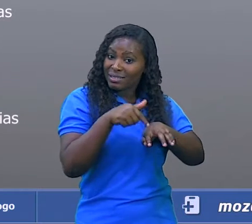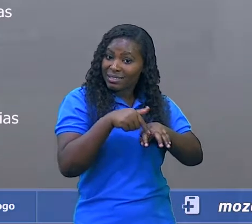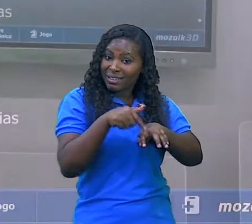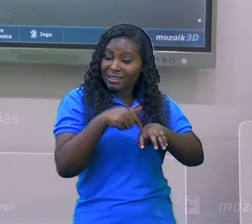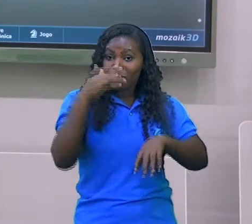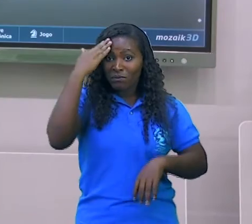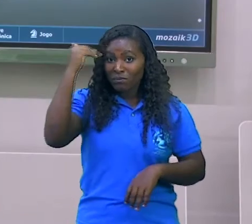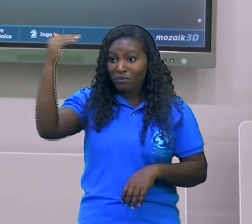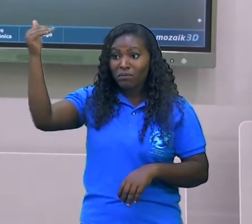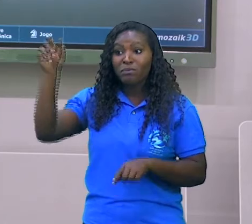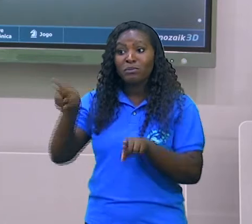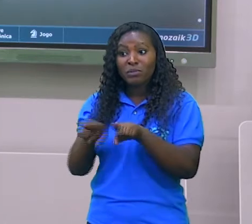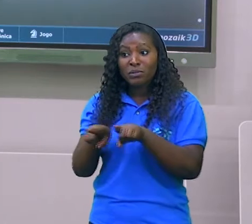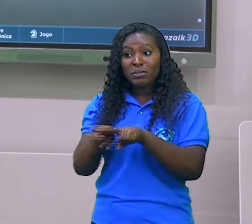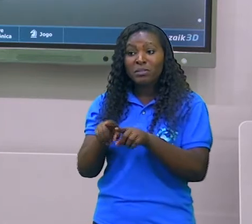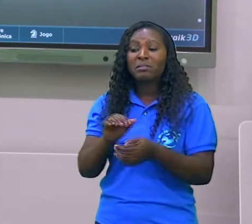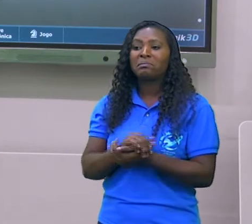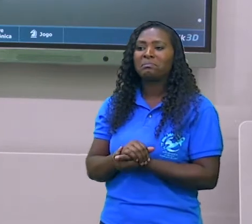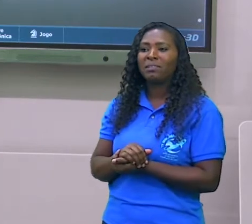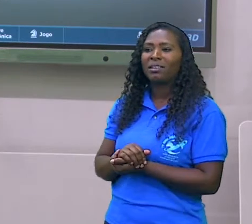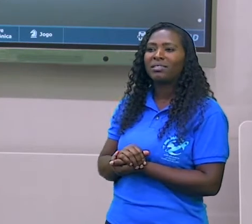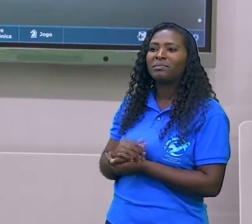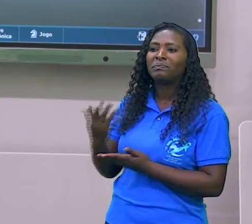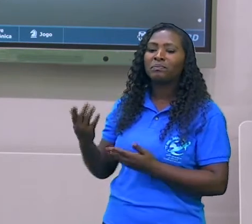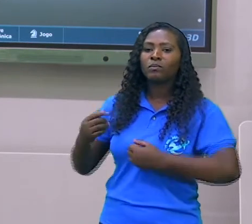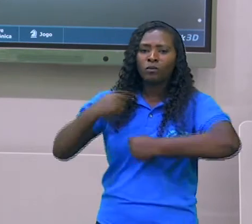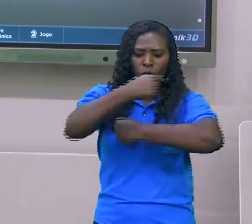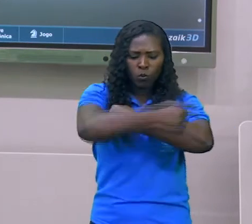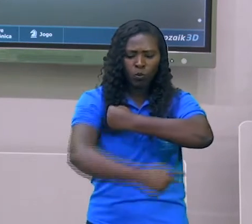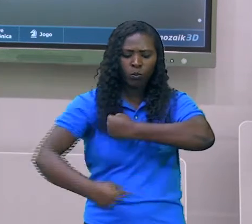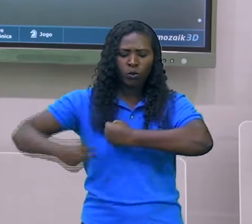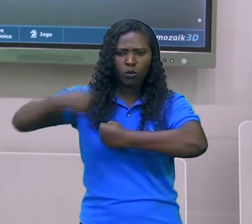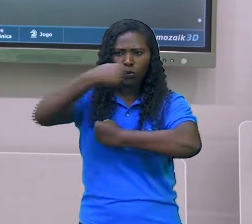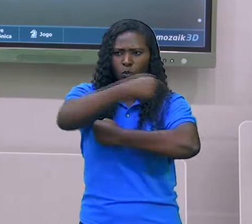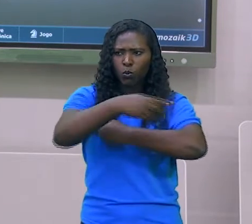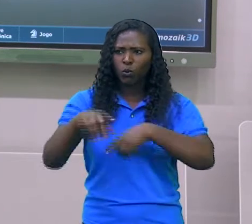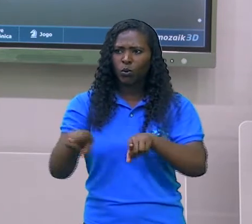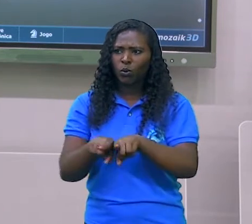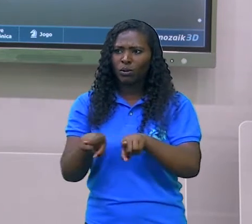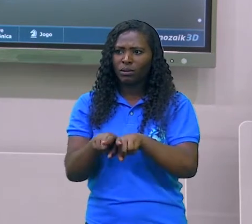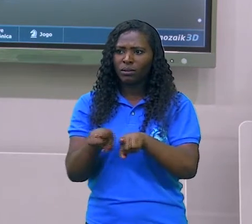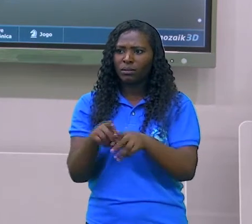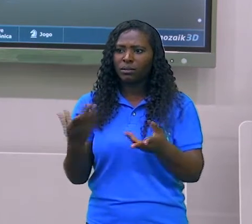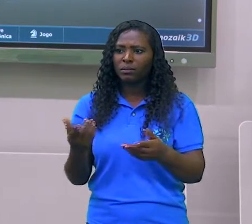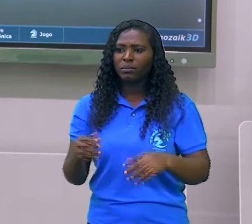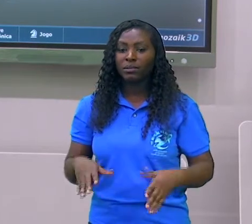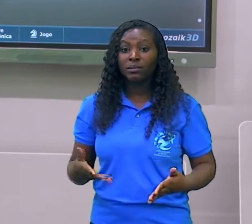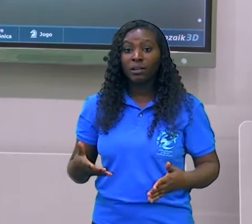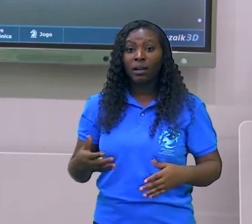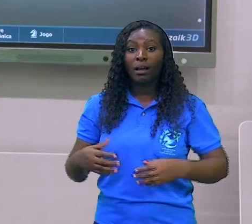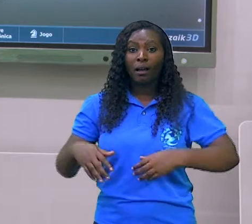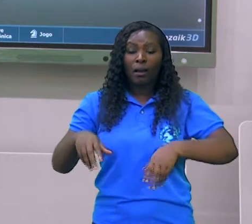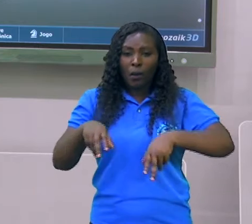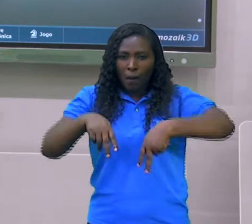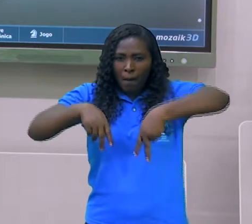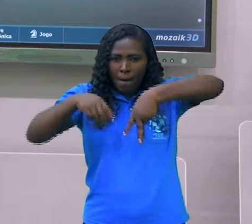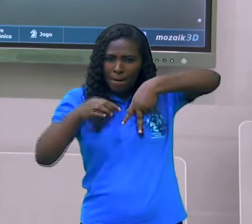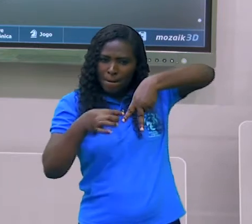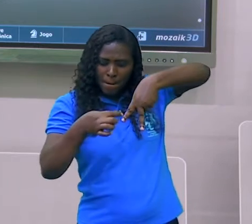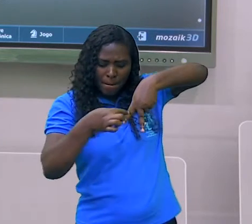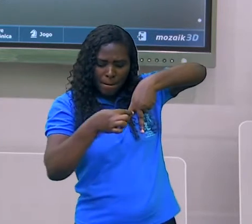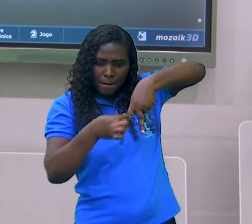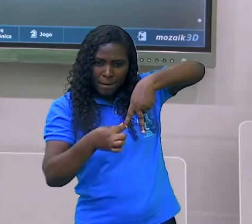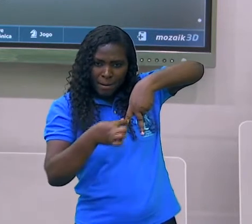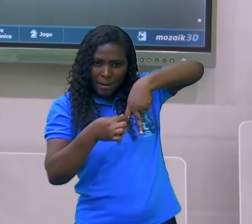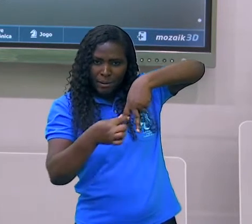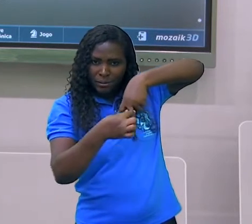famosas, e o escudo. Também temos as grevas, que é essa proteção que vai até